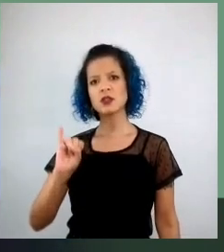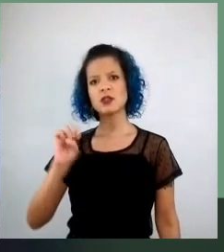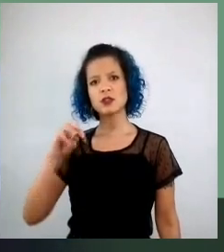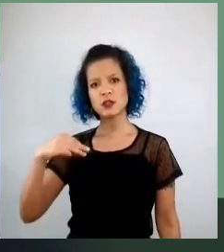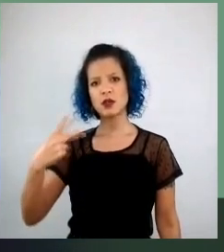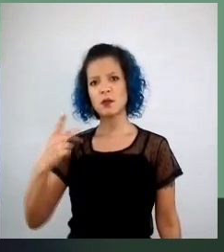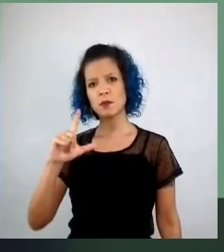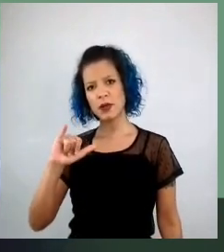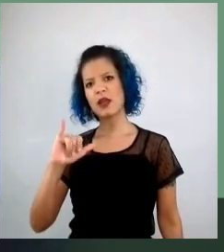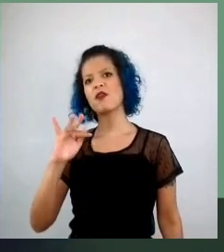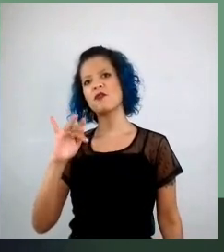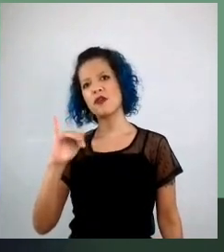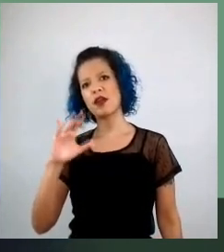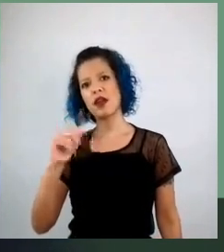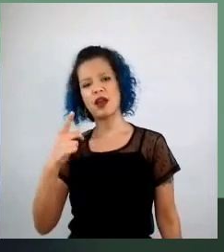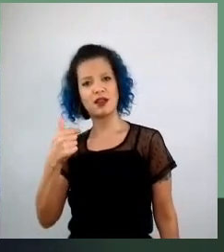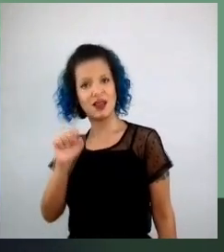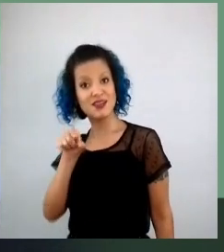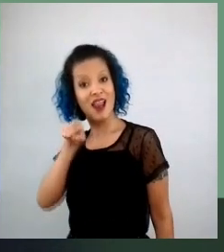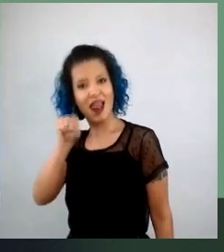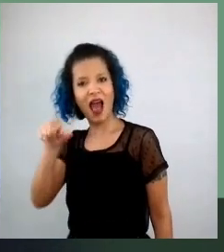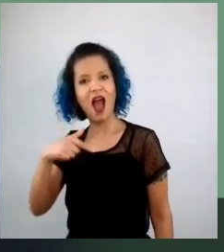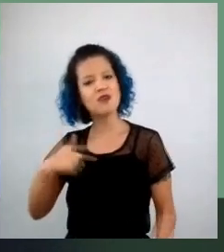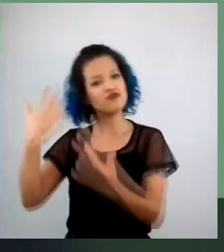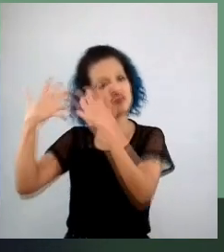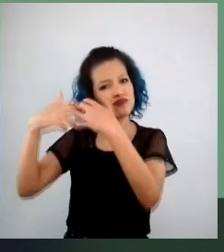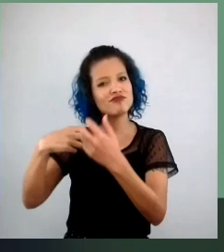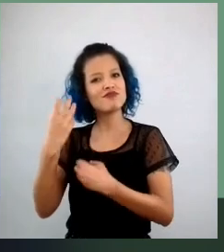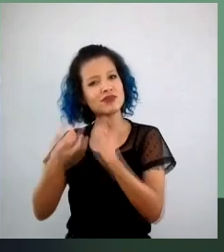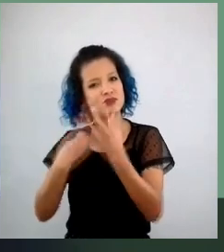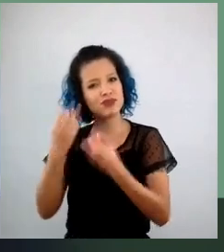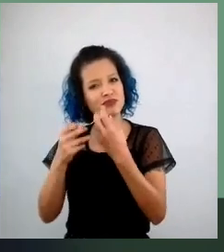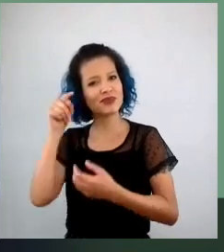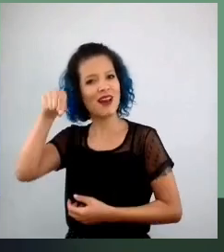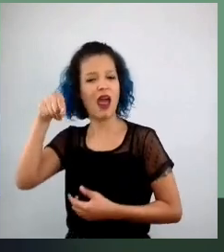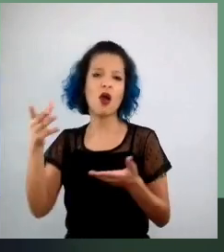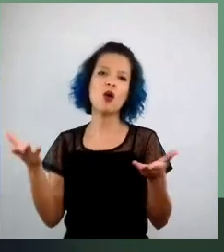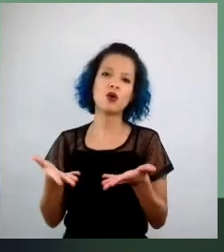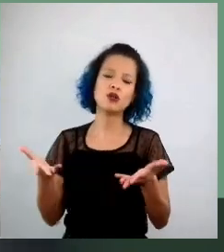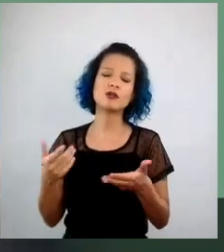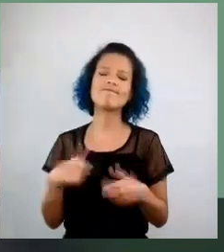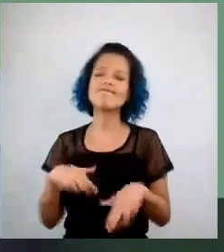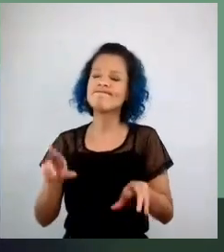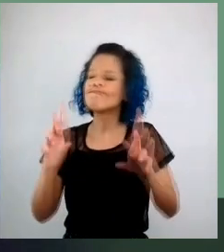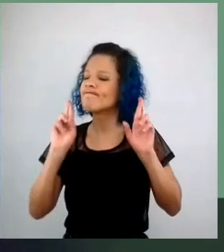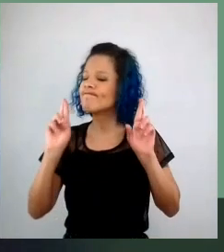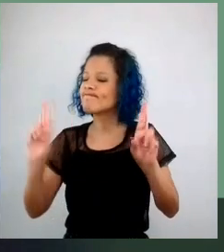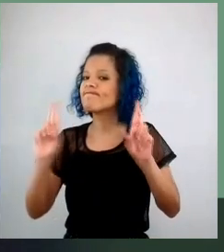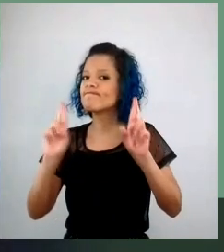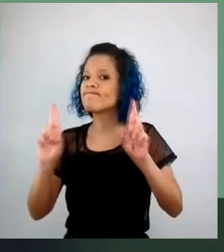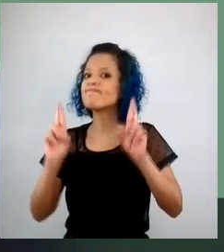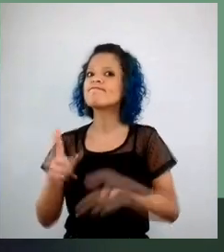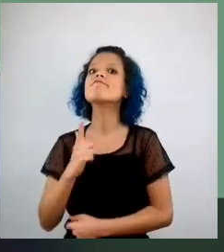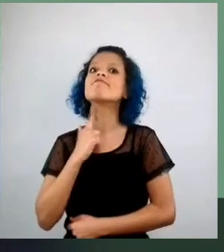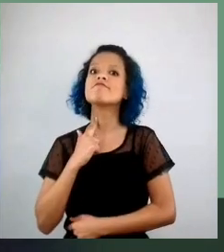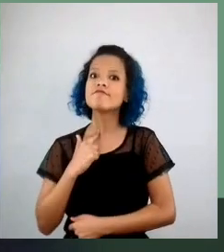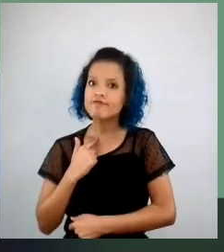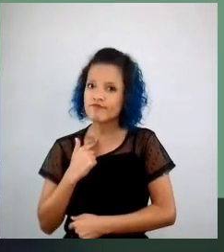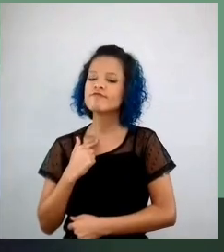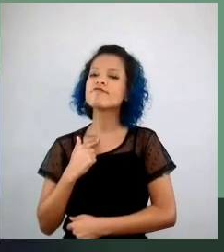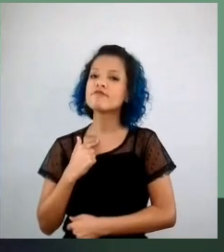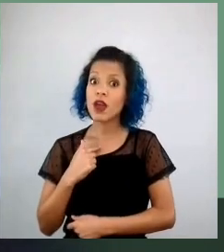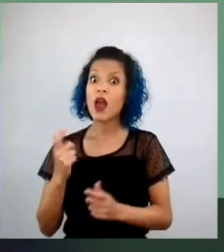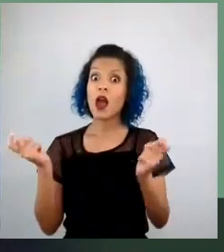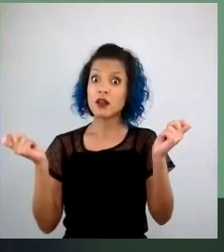formando hoje, e eu desejo muito que a gente possa, estou ajudando, a gente possa se conhecer